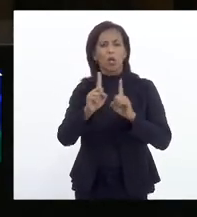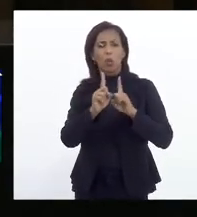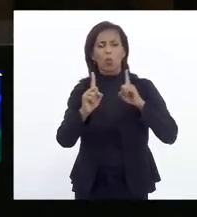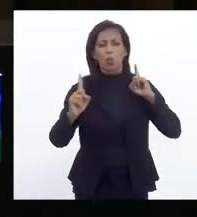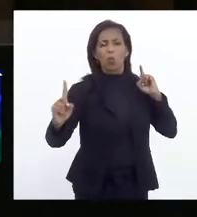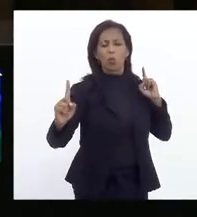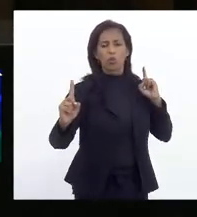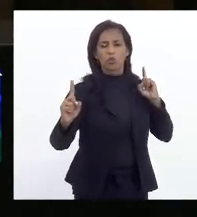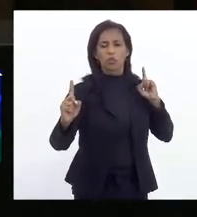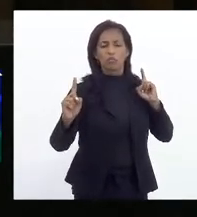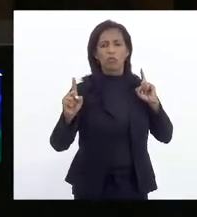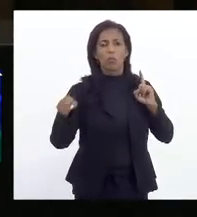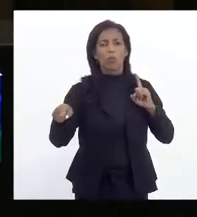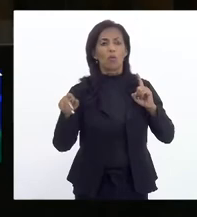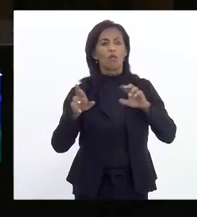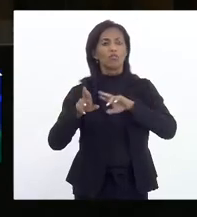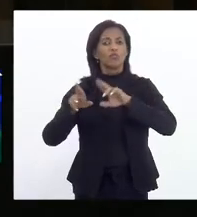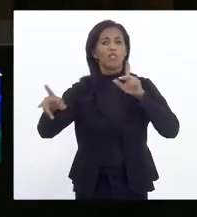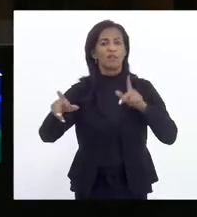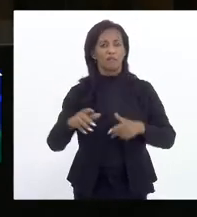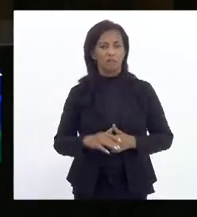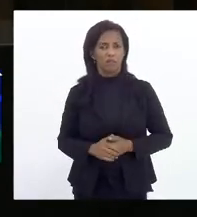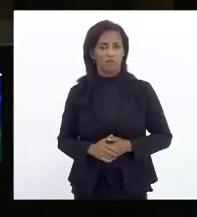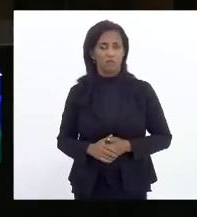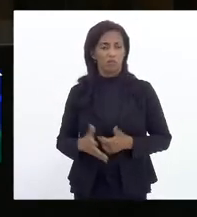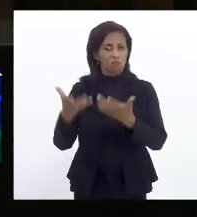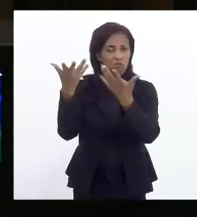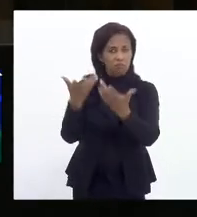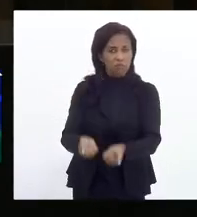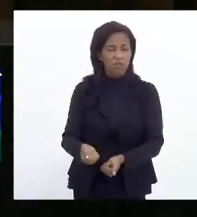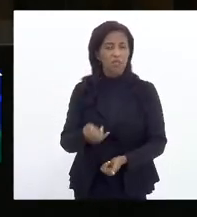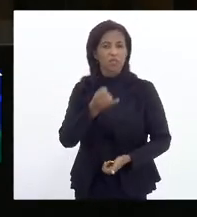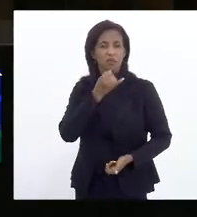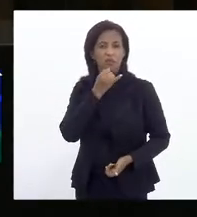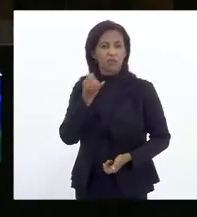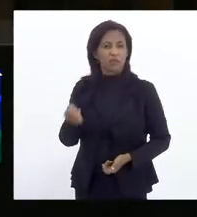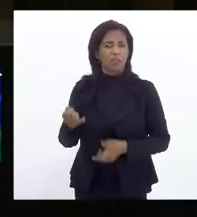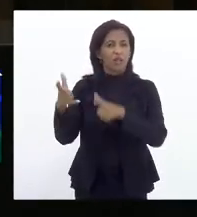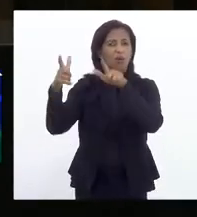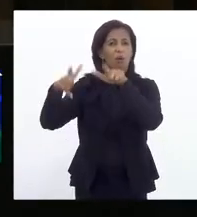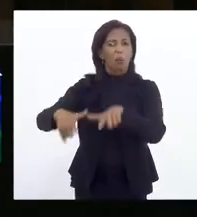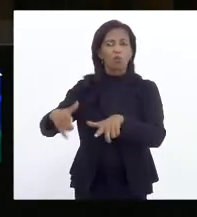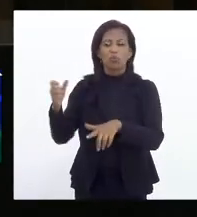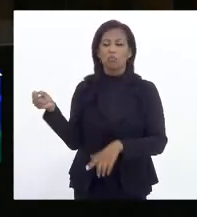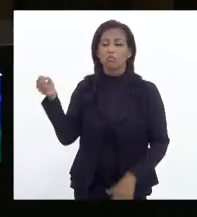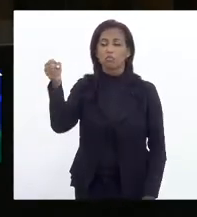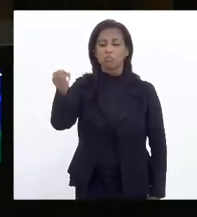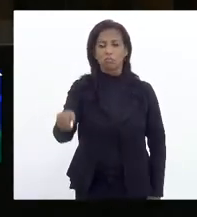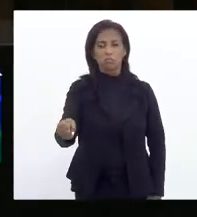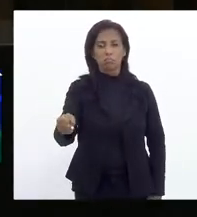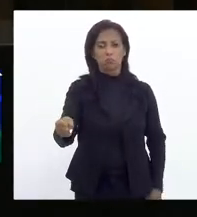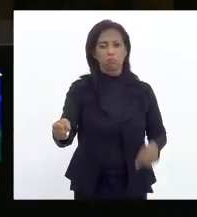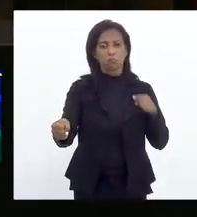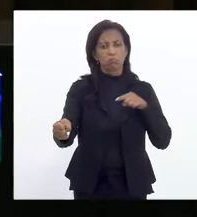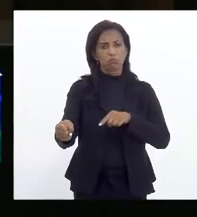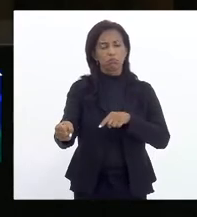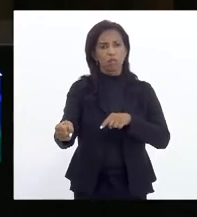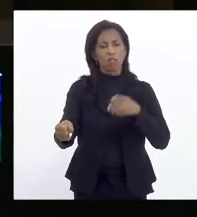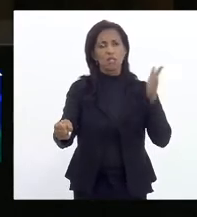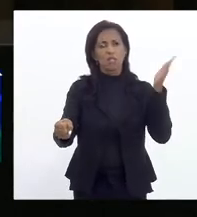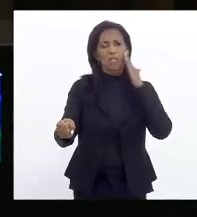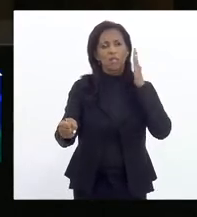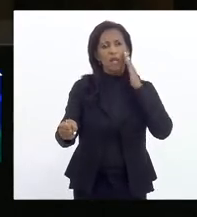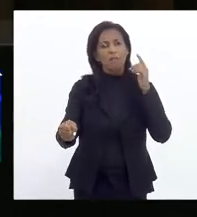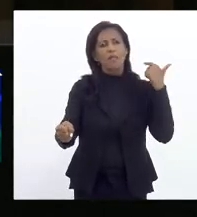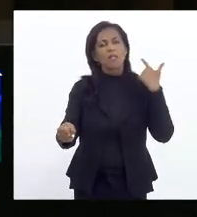dos demais por ser diferente, aceitando ficar onde foi colocado para que possamos saber